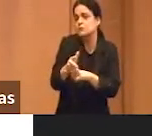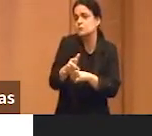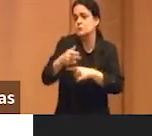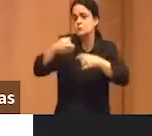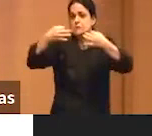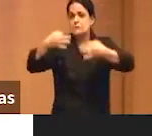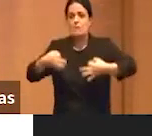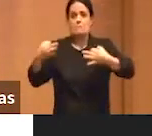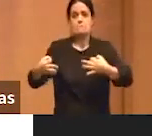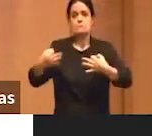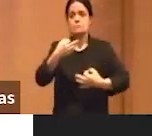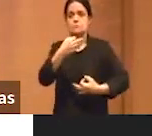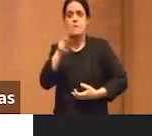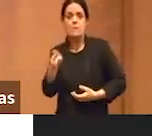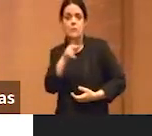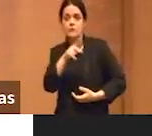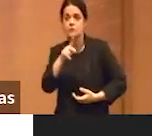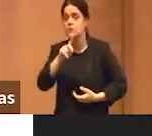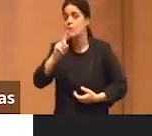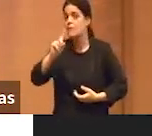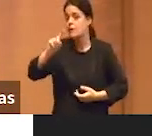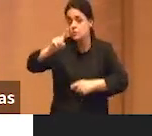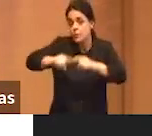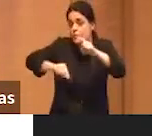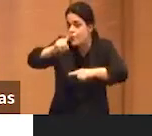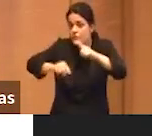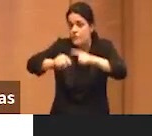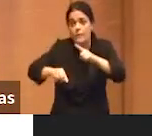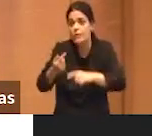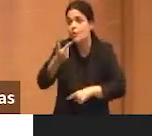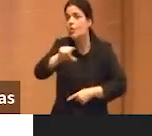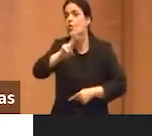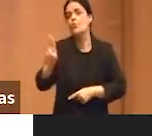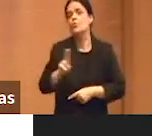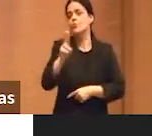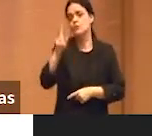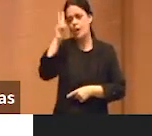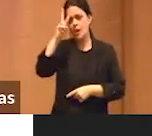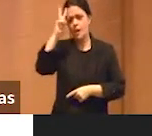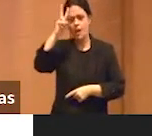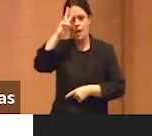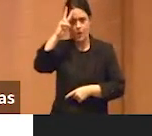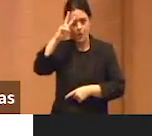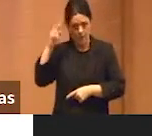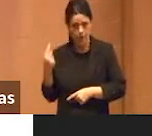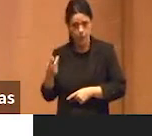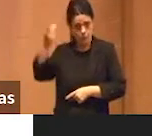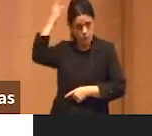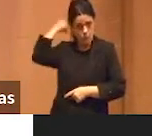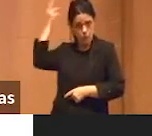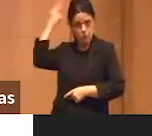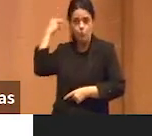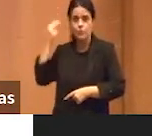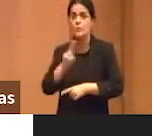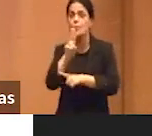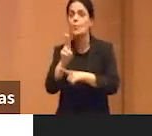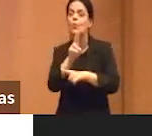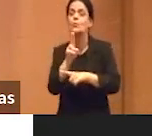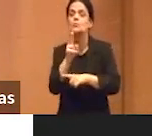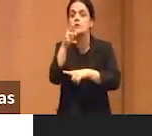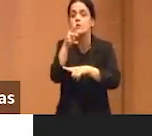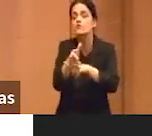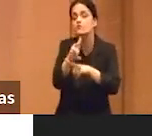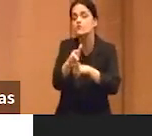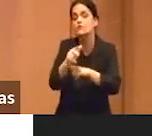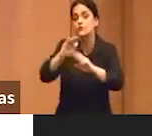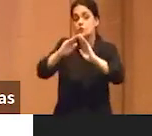mais um elemento, eu me lembro, mas, assim, como hoje, na época do vídeo escola, do vídeo, a